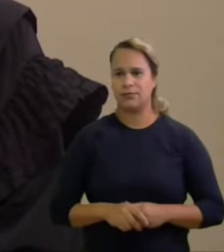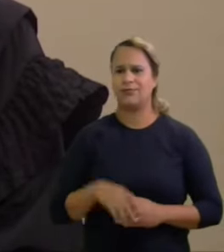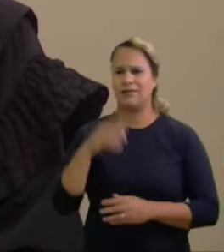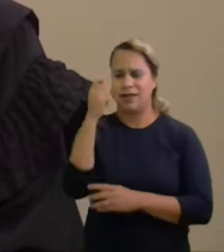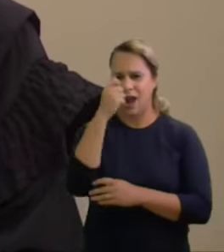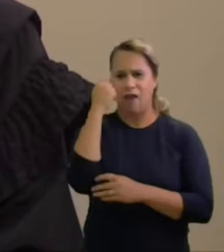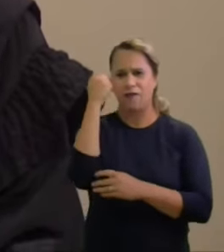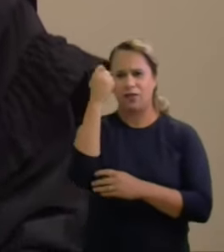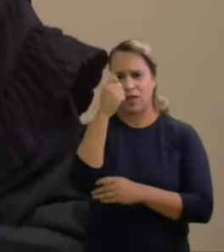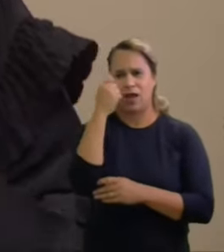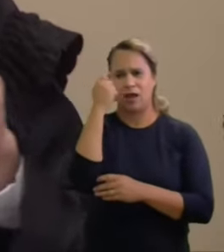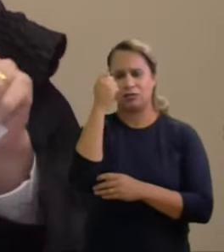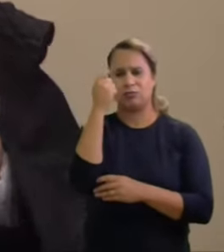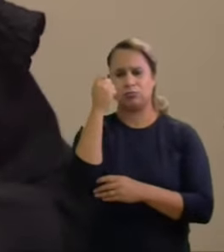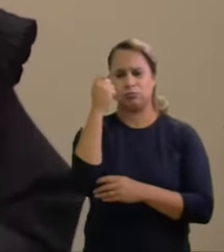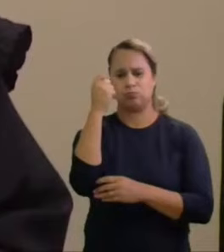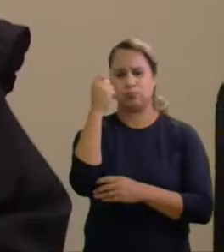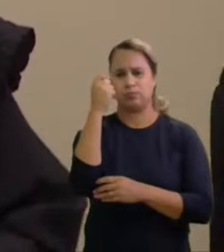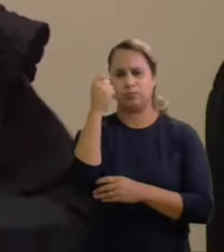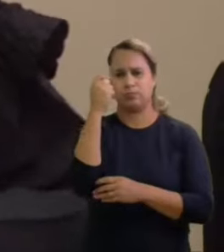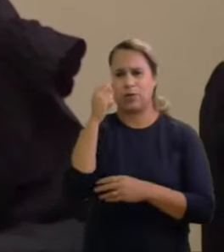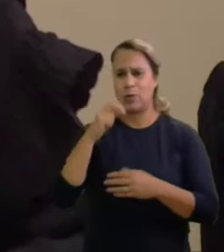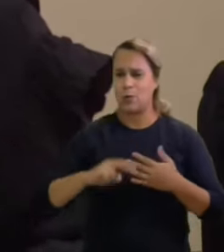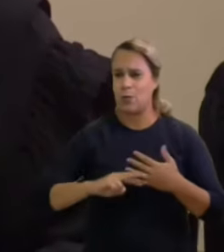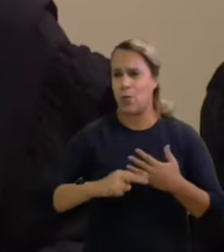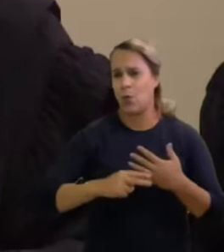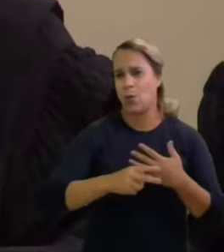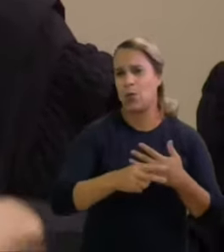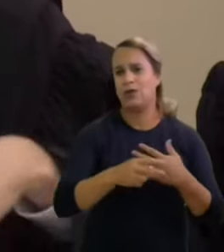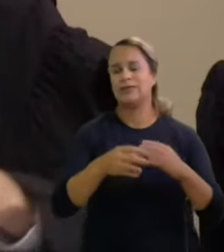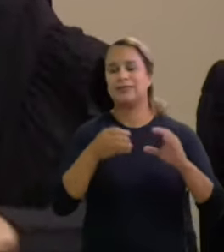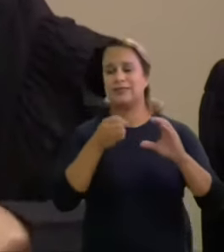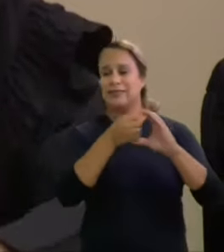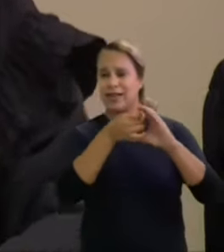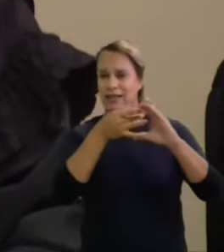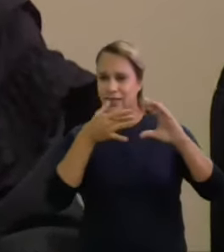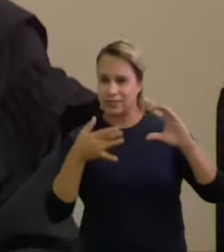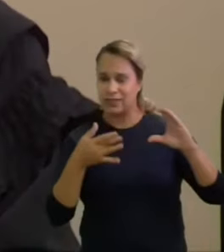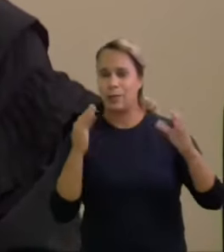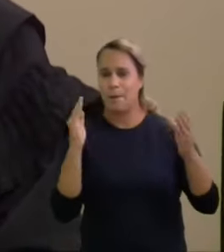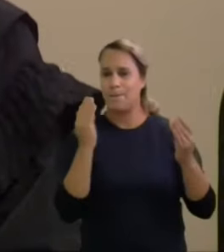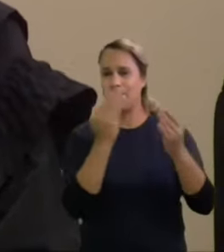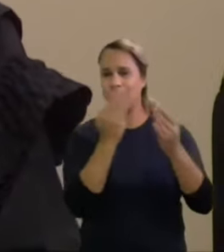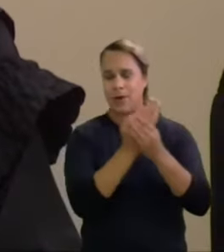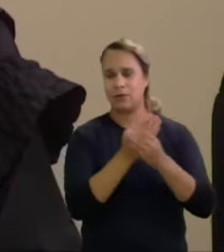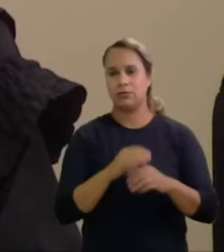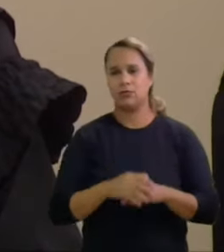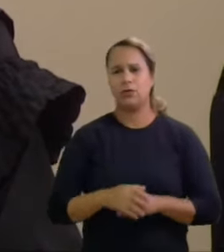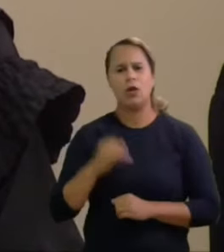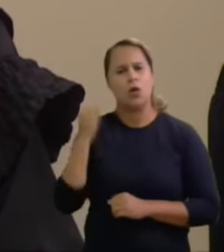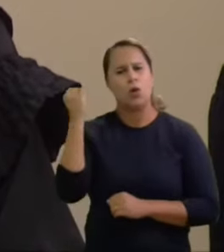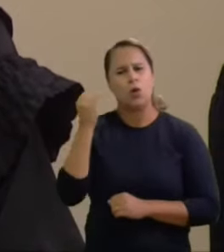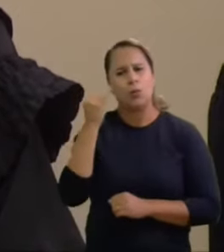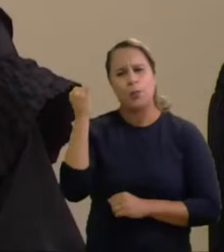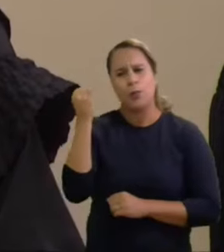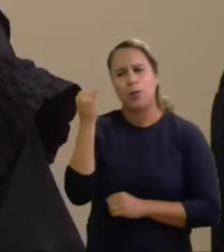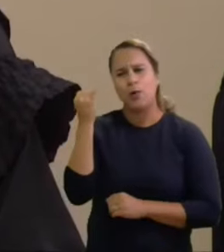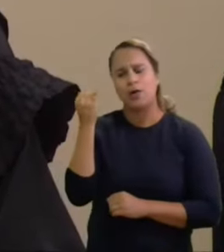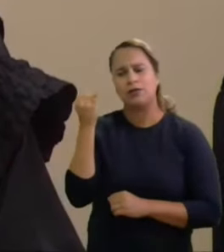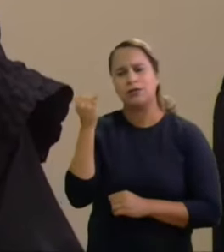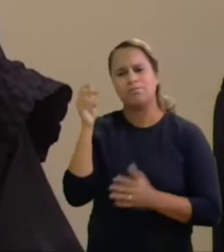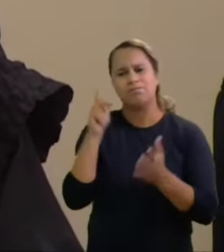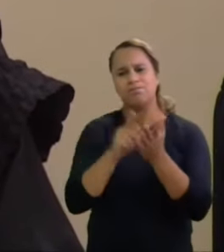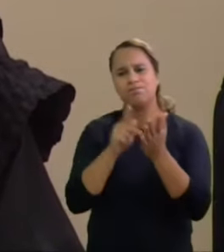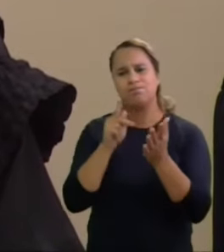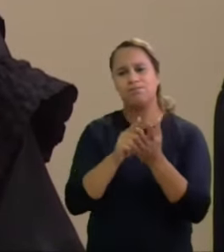das circunstâncias que o caracteriza nessa linha de intelecção o que importa realmente é a existência